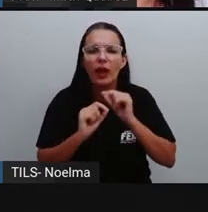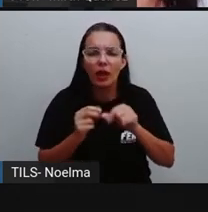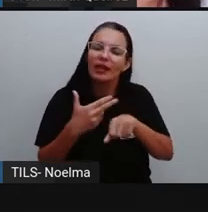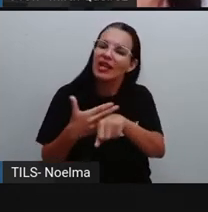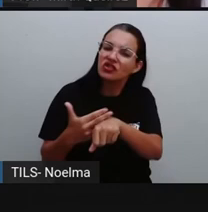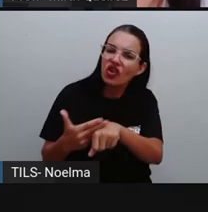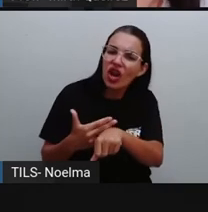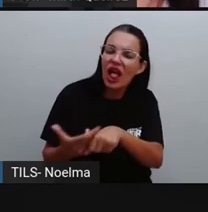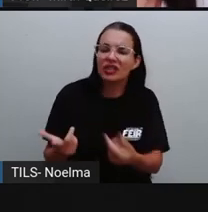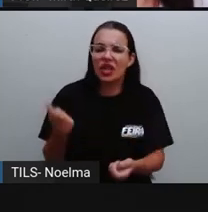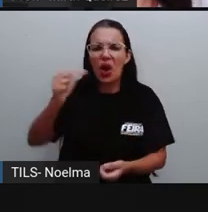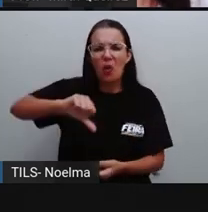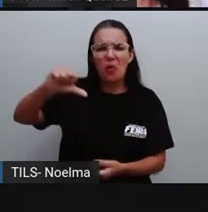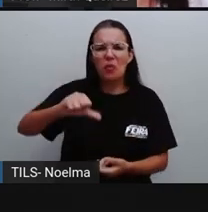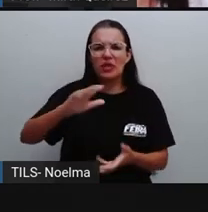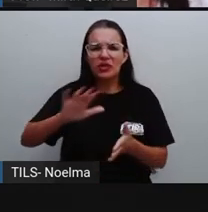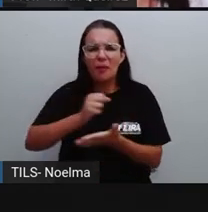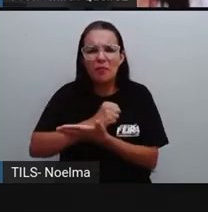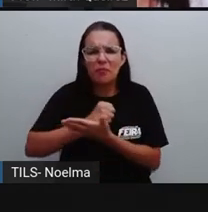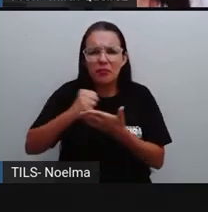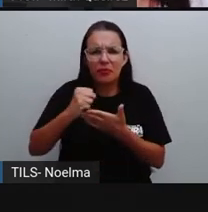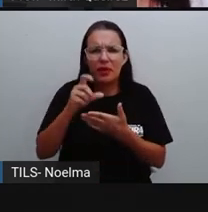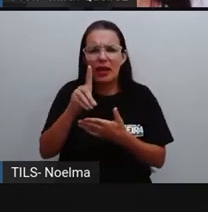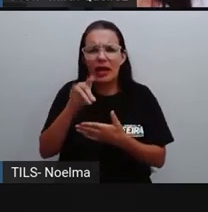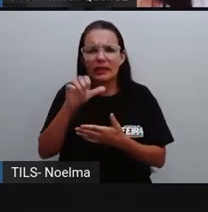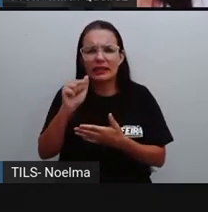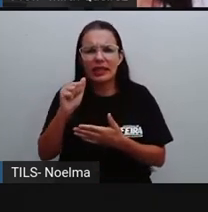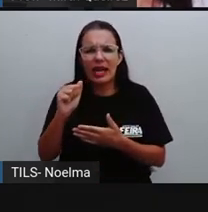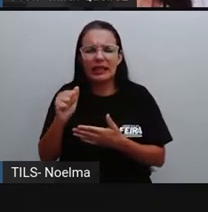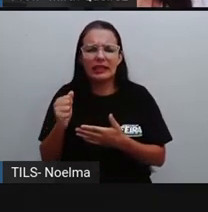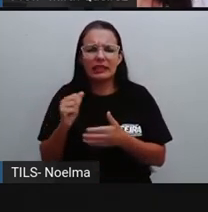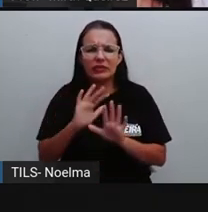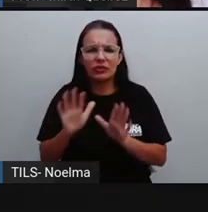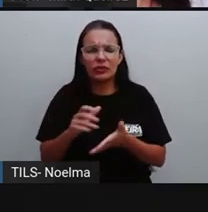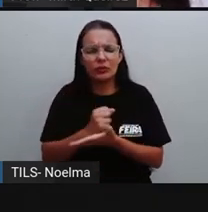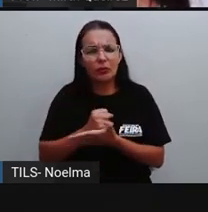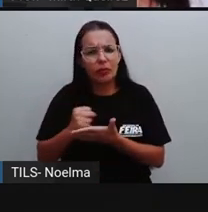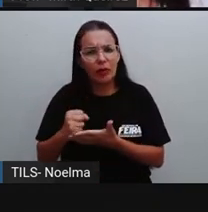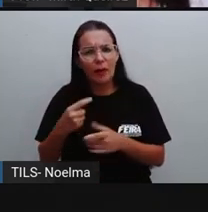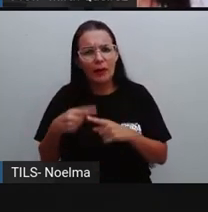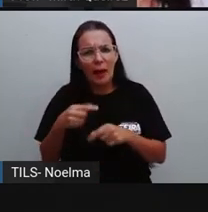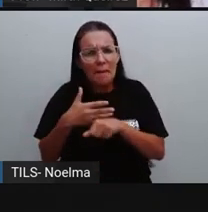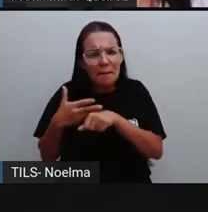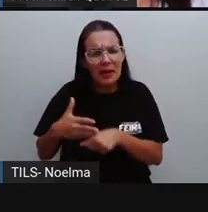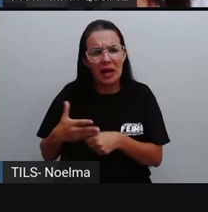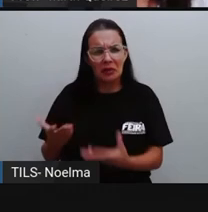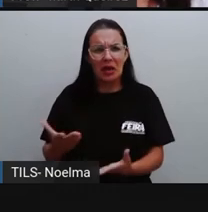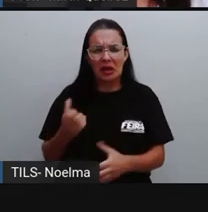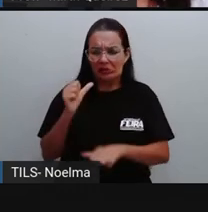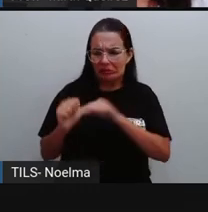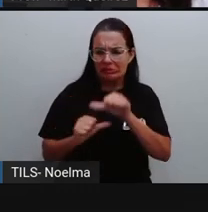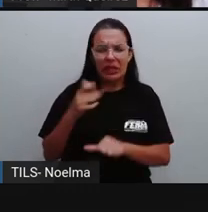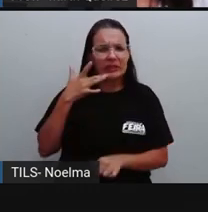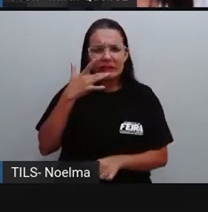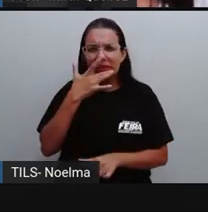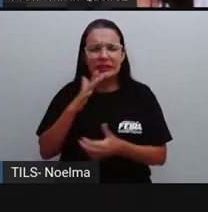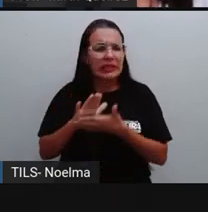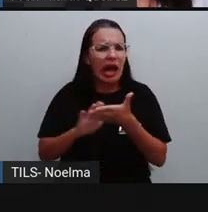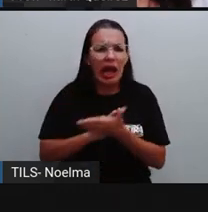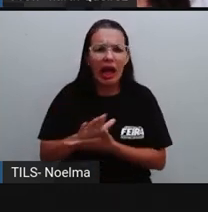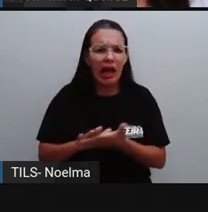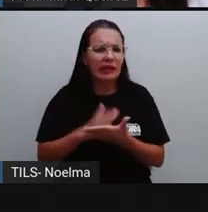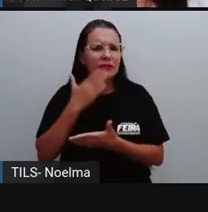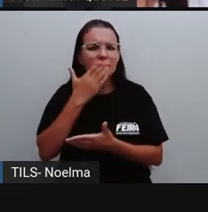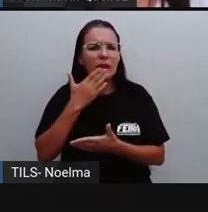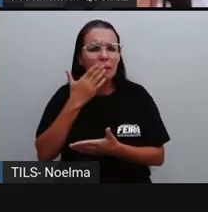que ela comprou ela explicando de que forma isso foi ruim para ela foi